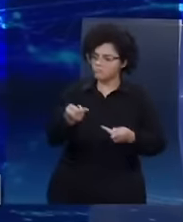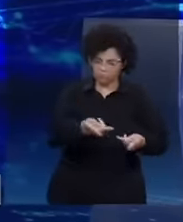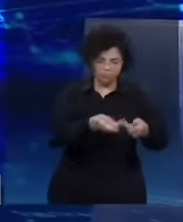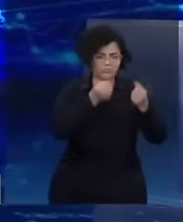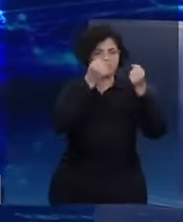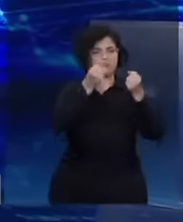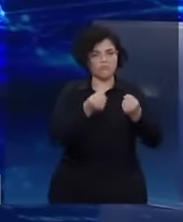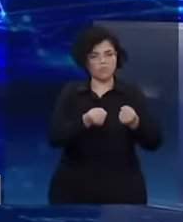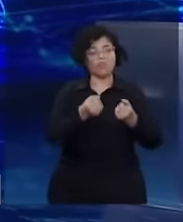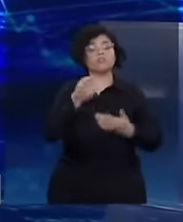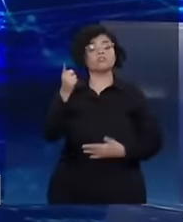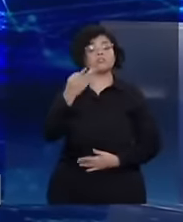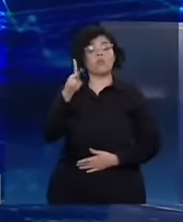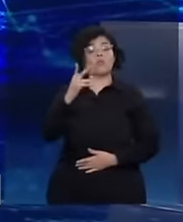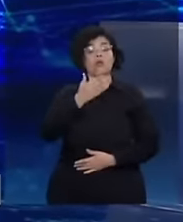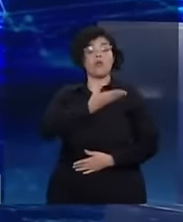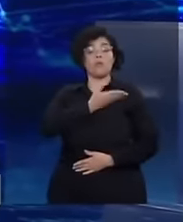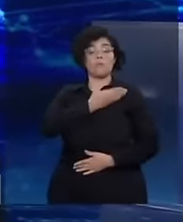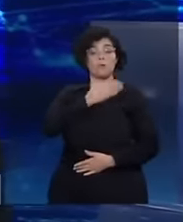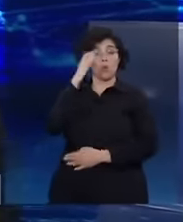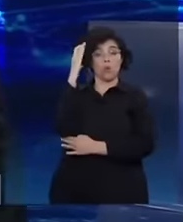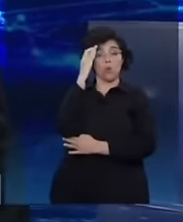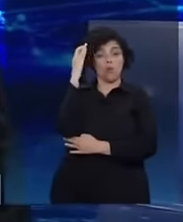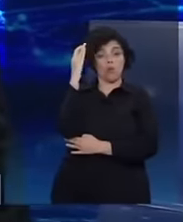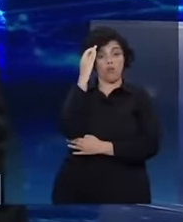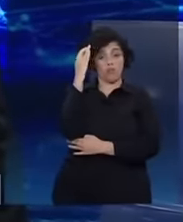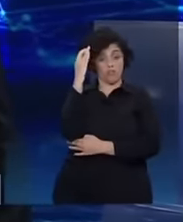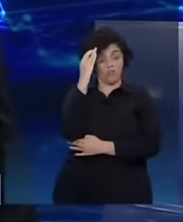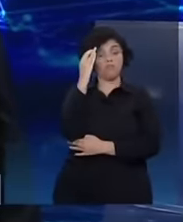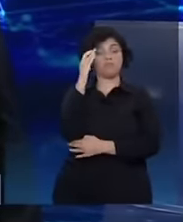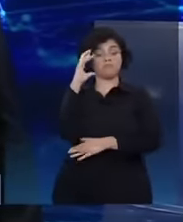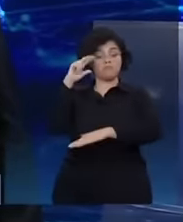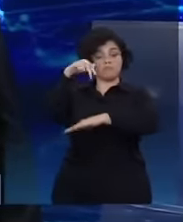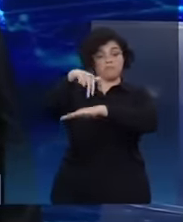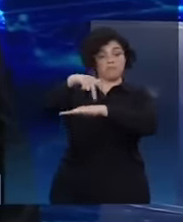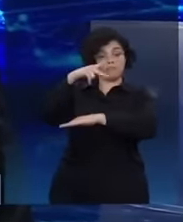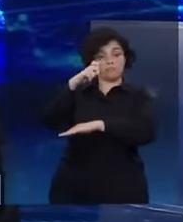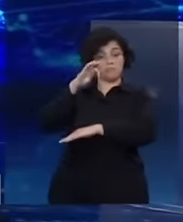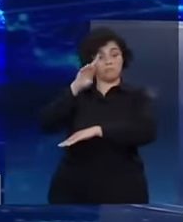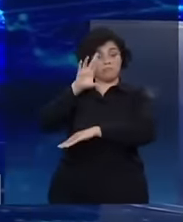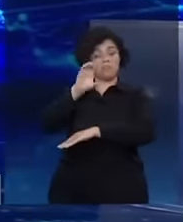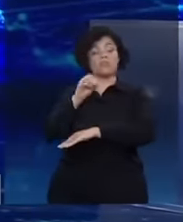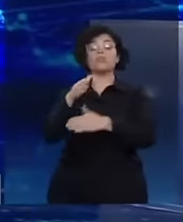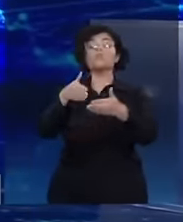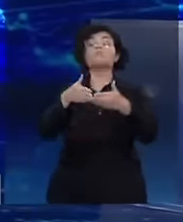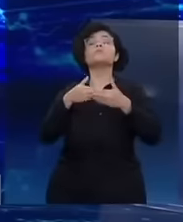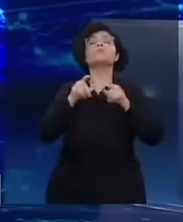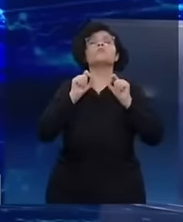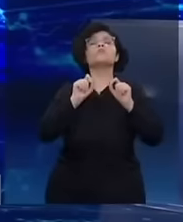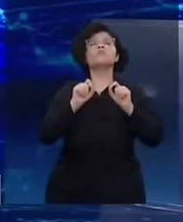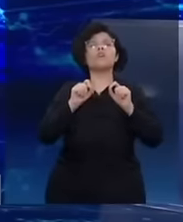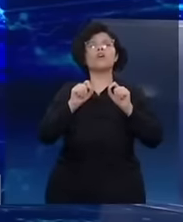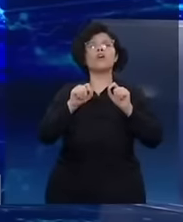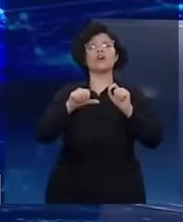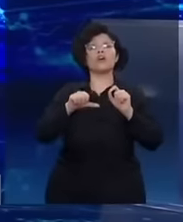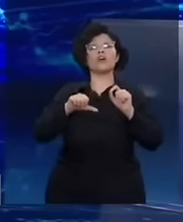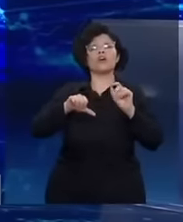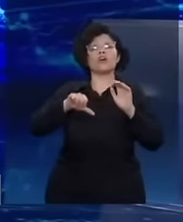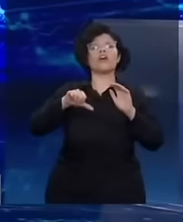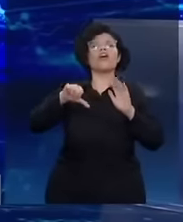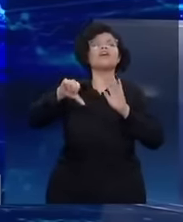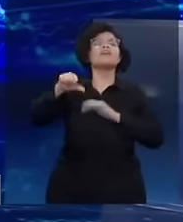amigo, Petro, da Colômbia, ocupou a tribuna e pediu a descriminalização da